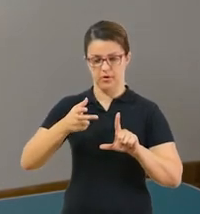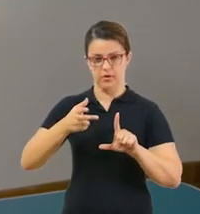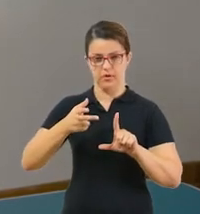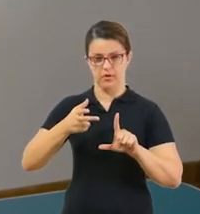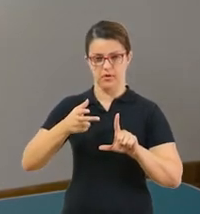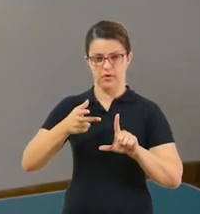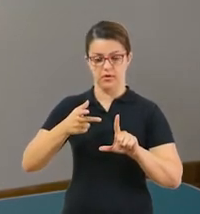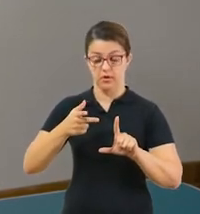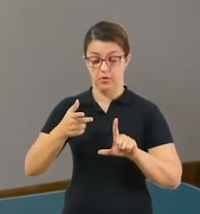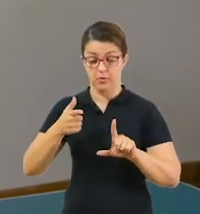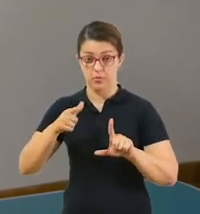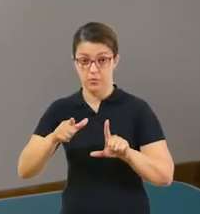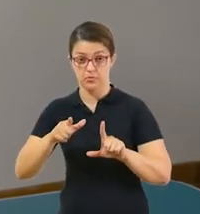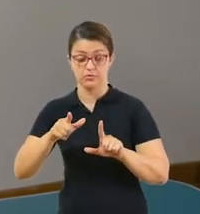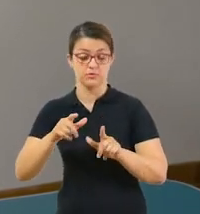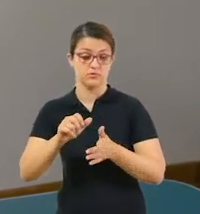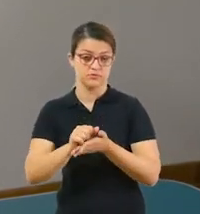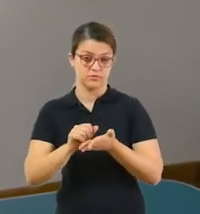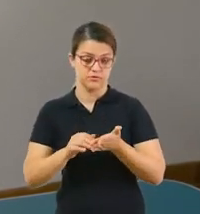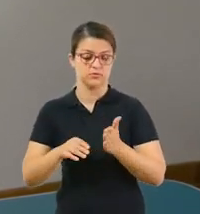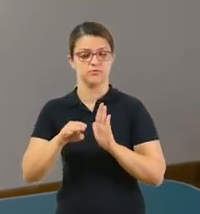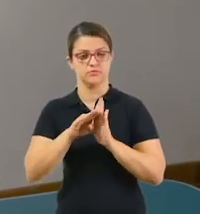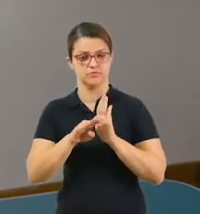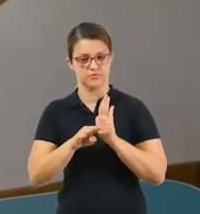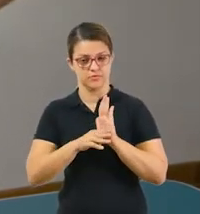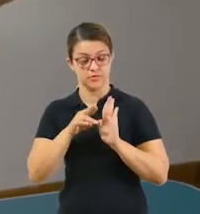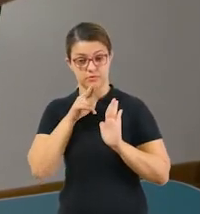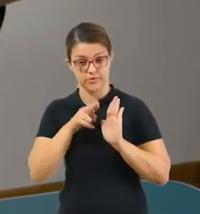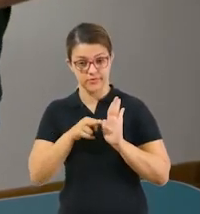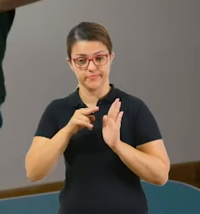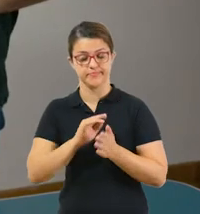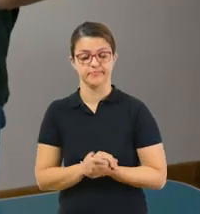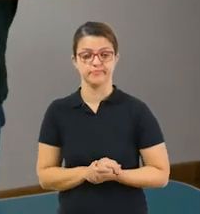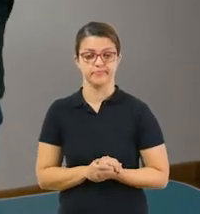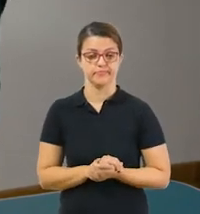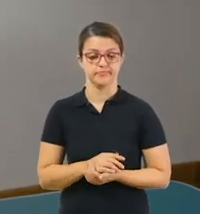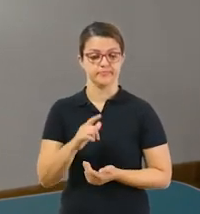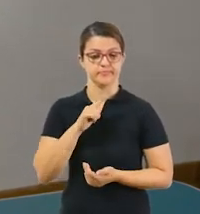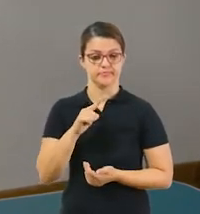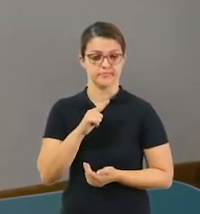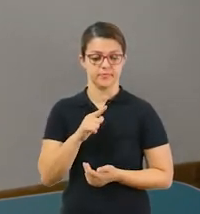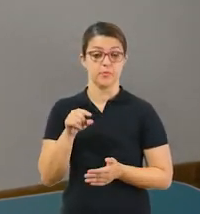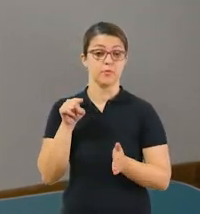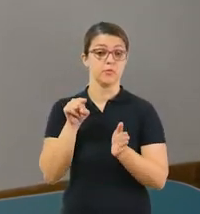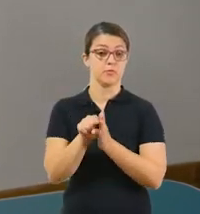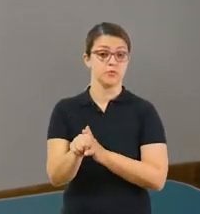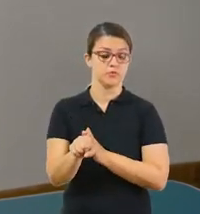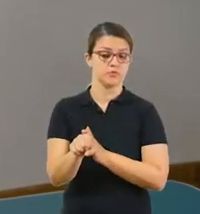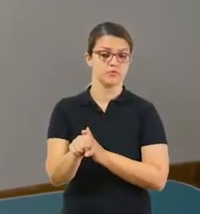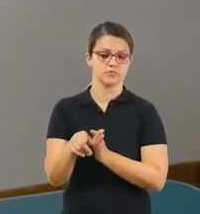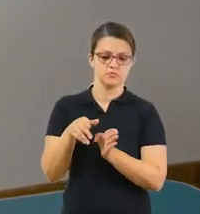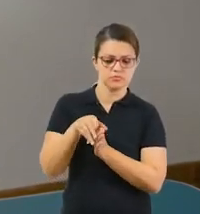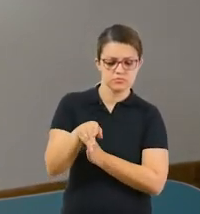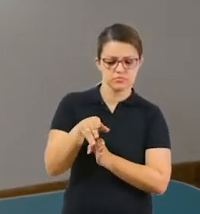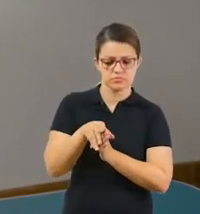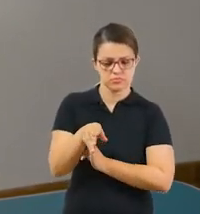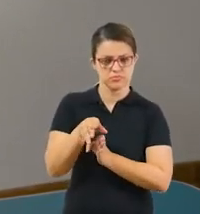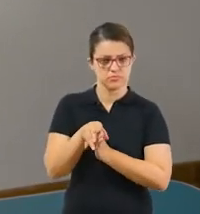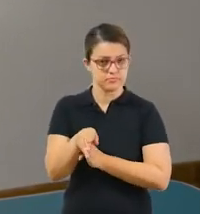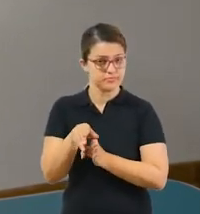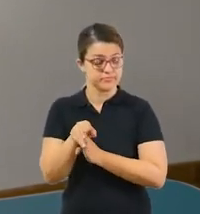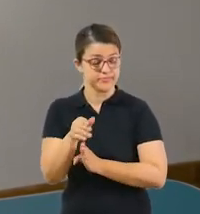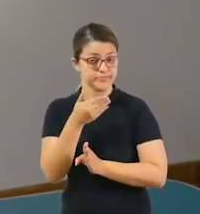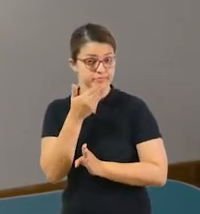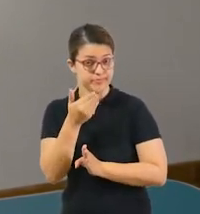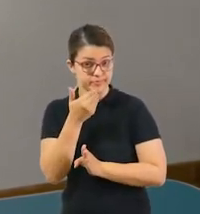eles irão fazer as próximas atividades que vêm na sequência. Na sequência, nós temos algumas perguntas norteadoras para facilitar